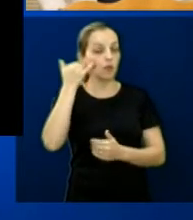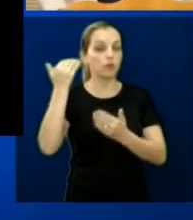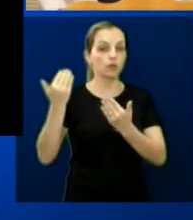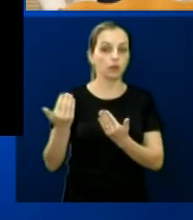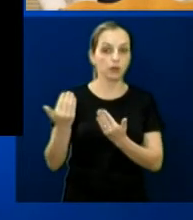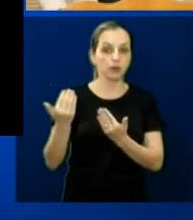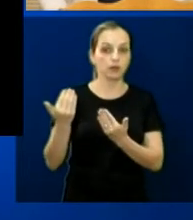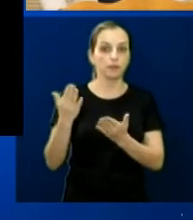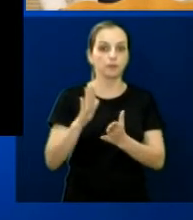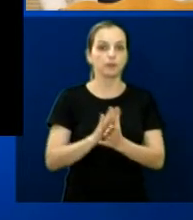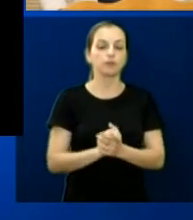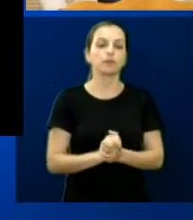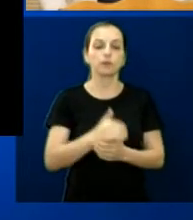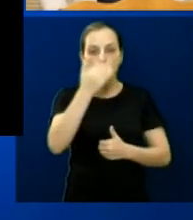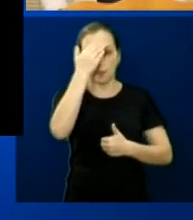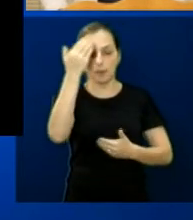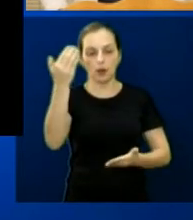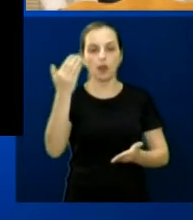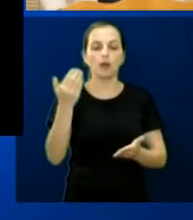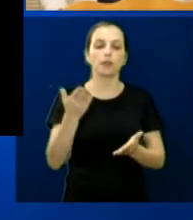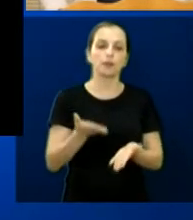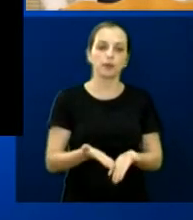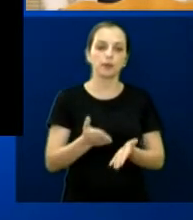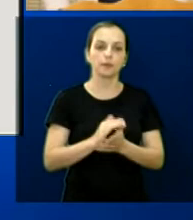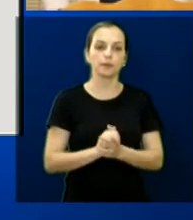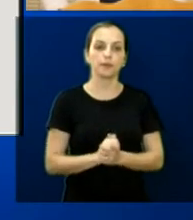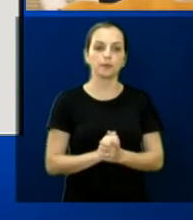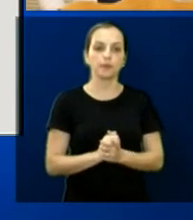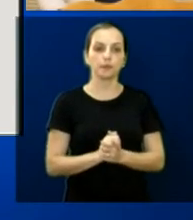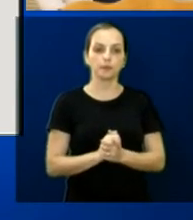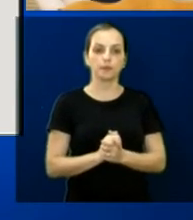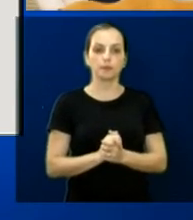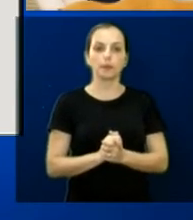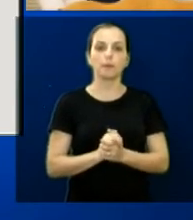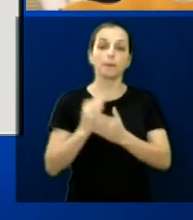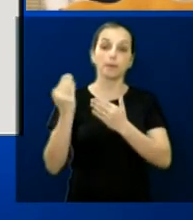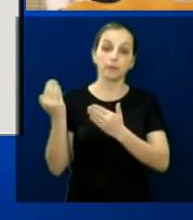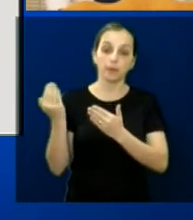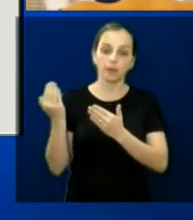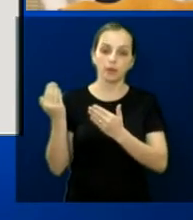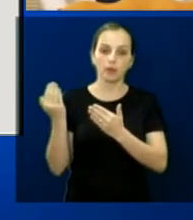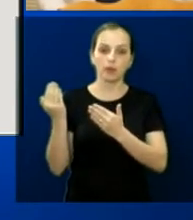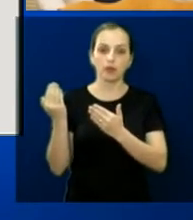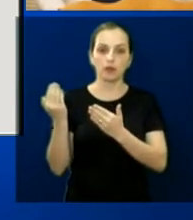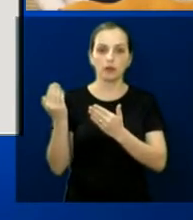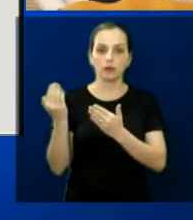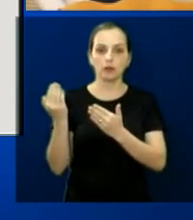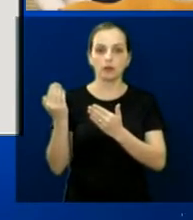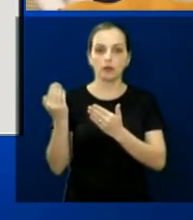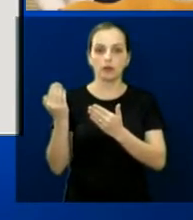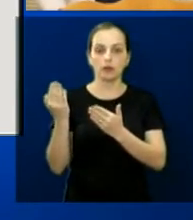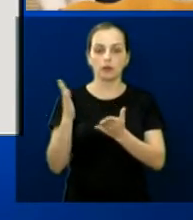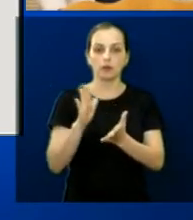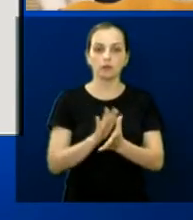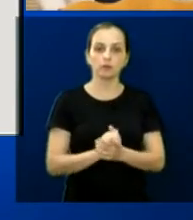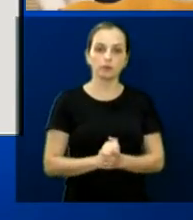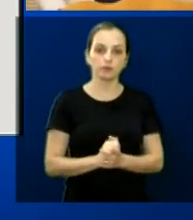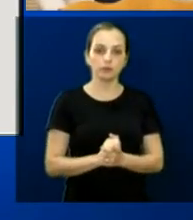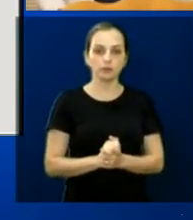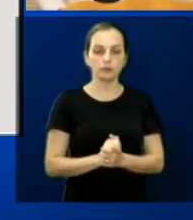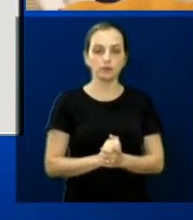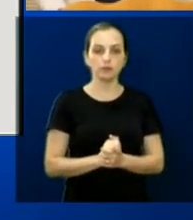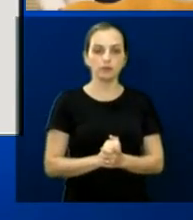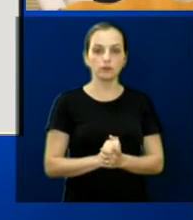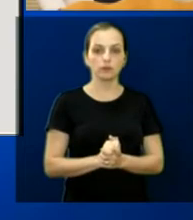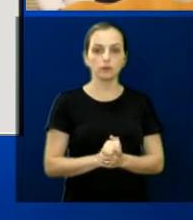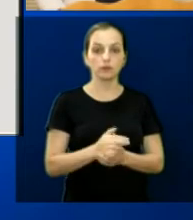nas UBSs. Muito obrigado ao jornal Folha da Cidade. A próxima não tem foto, vou só falar um negócio aqui que eu já escrevi, a